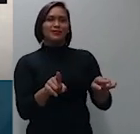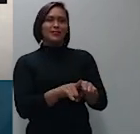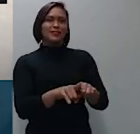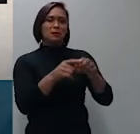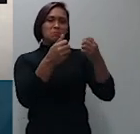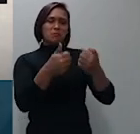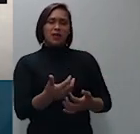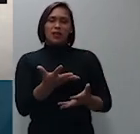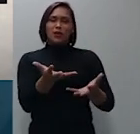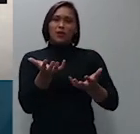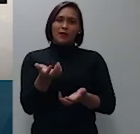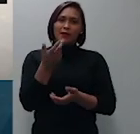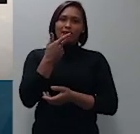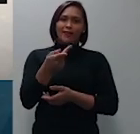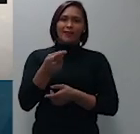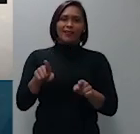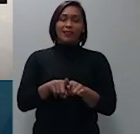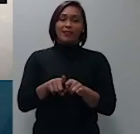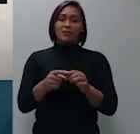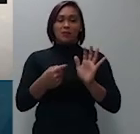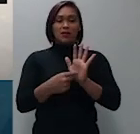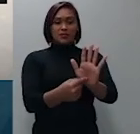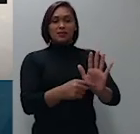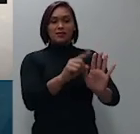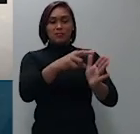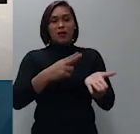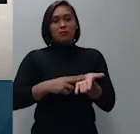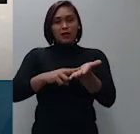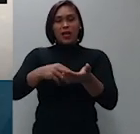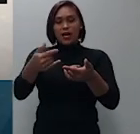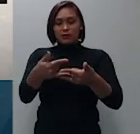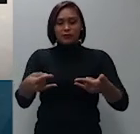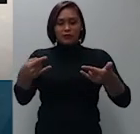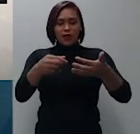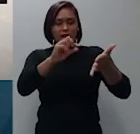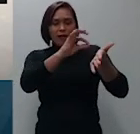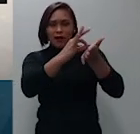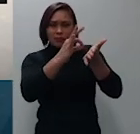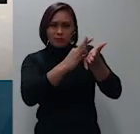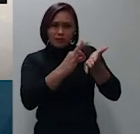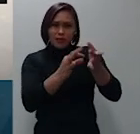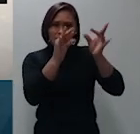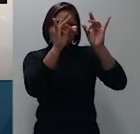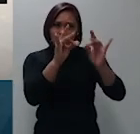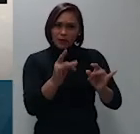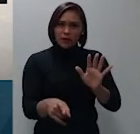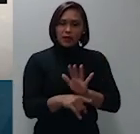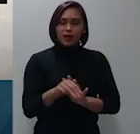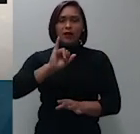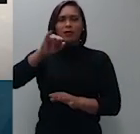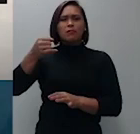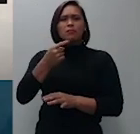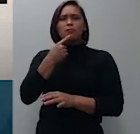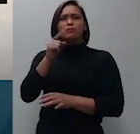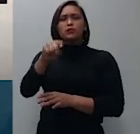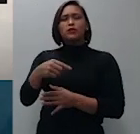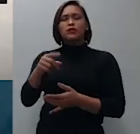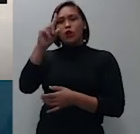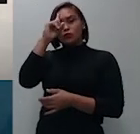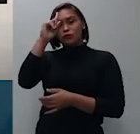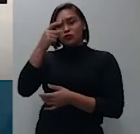crédito estampado na cártula do cheque o que na hipótese ocorreu na data da citação do devedor